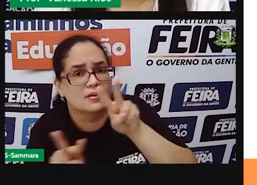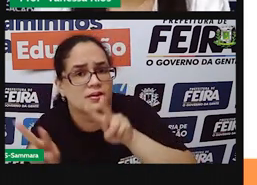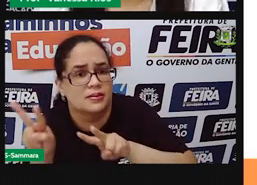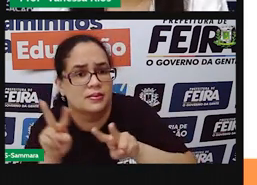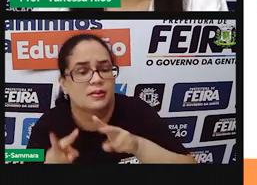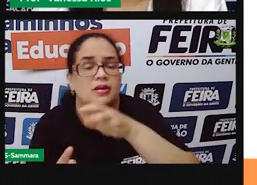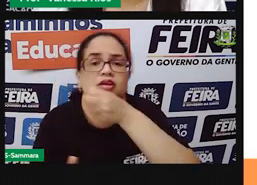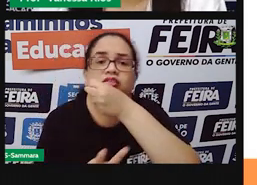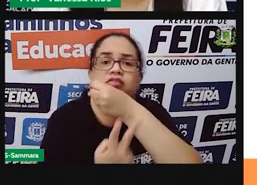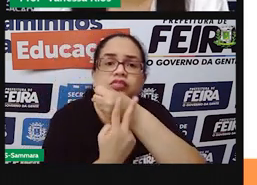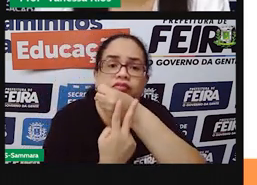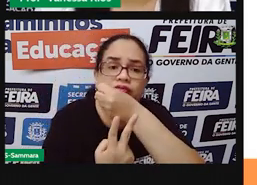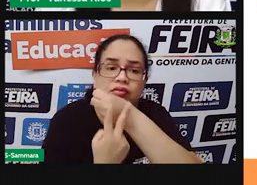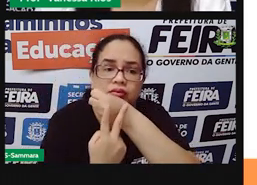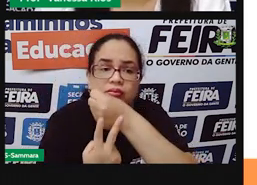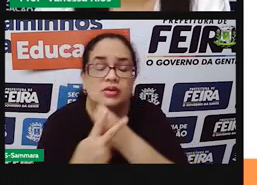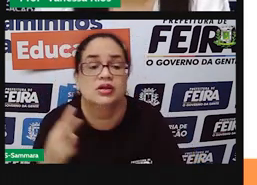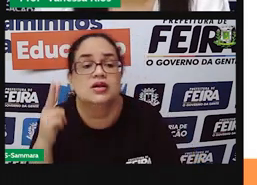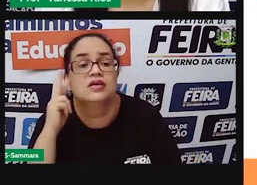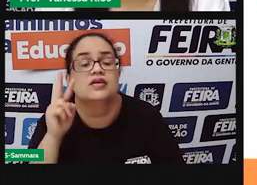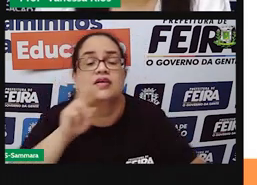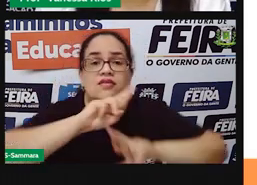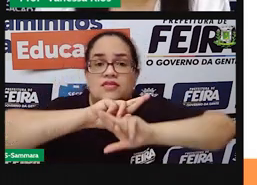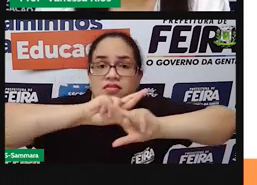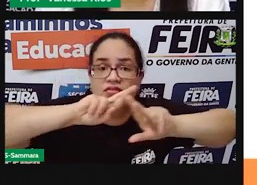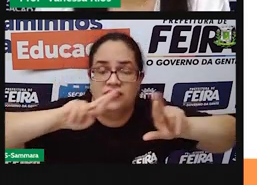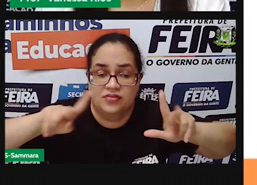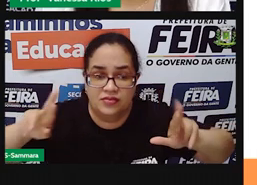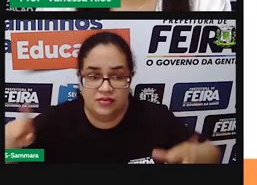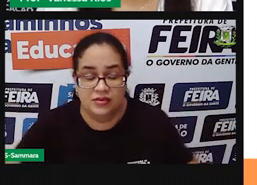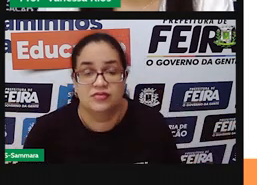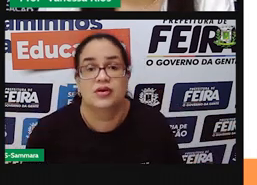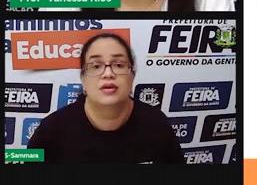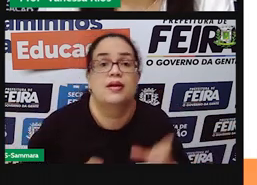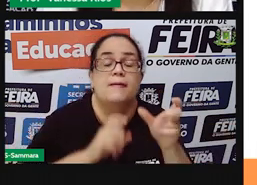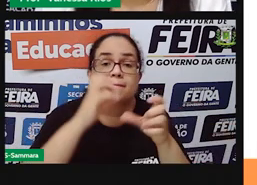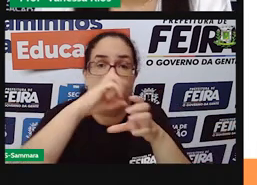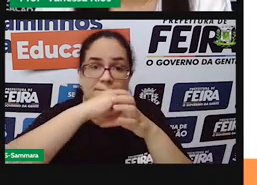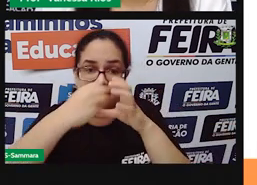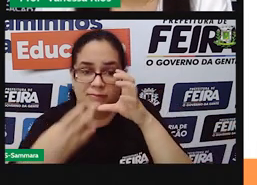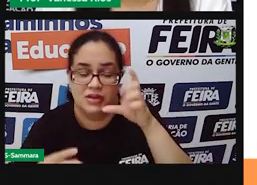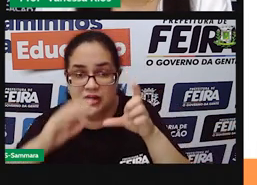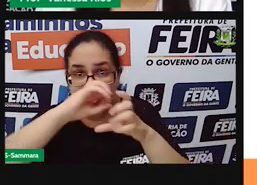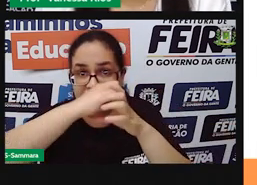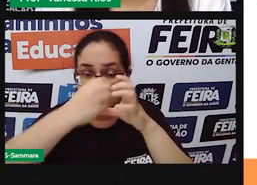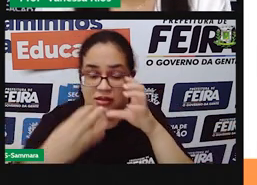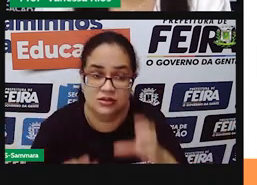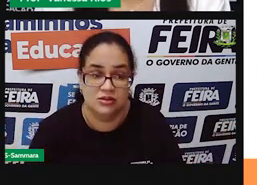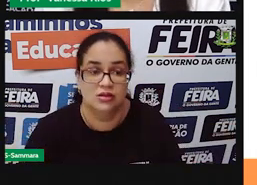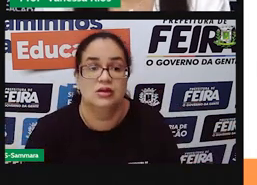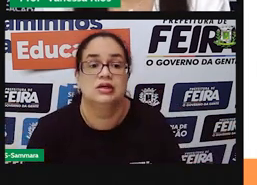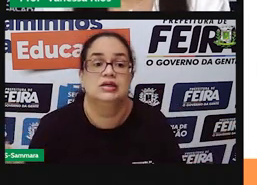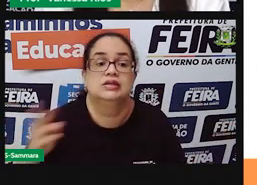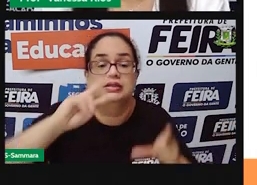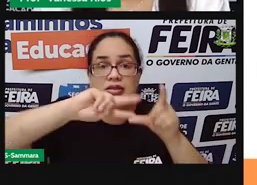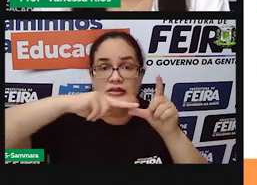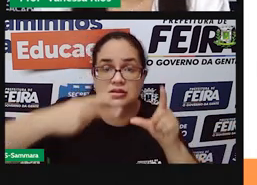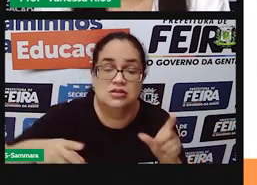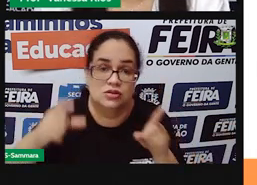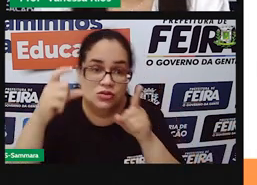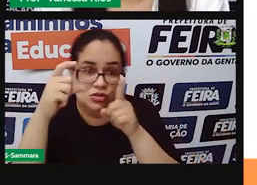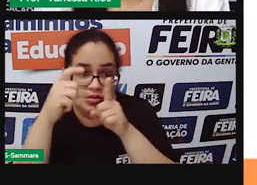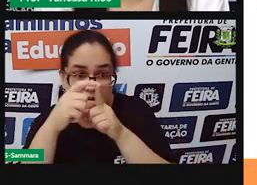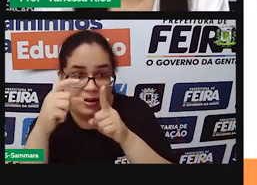aos verbos? A gente já viu aí várias questões, várias características dessa classificação de palavras.